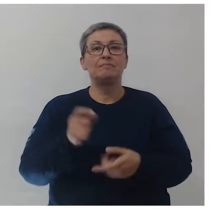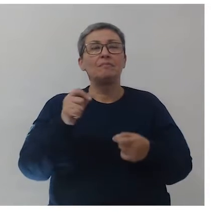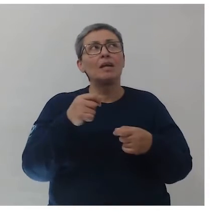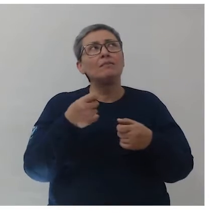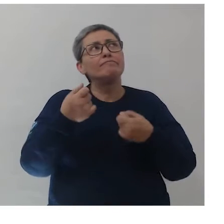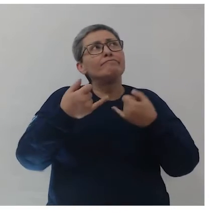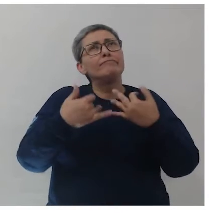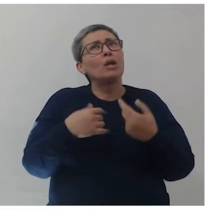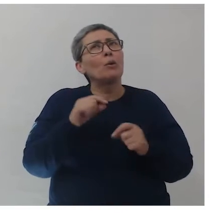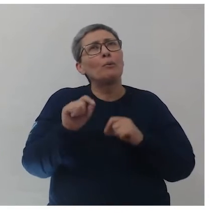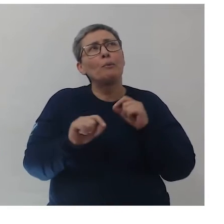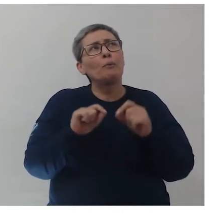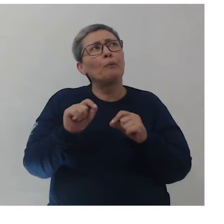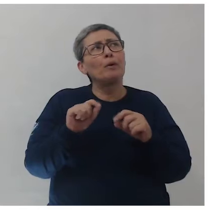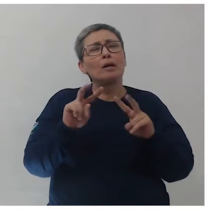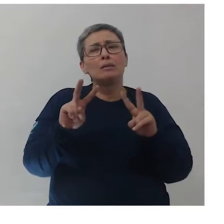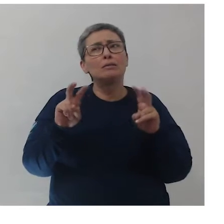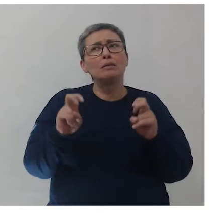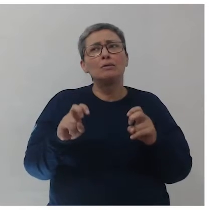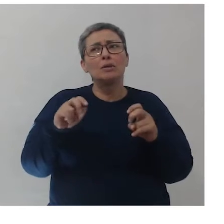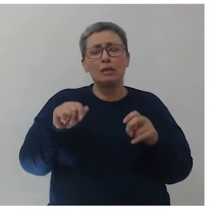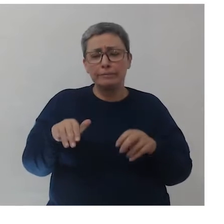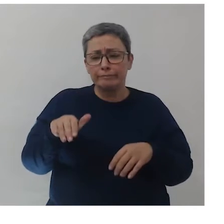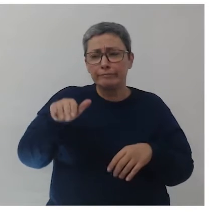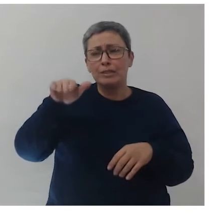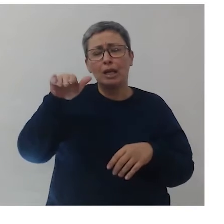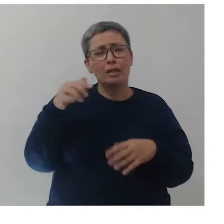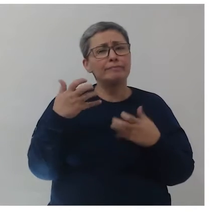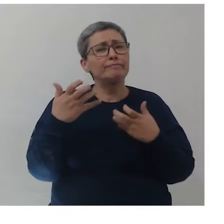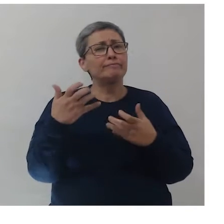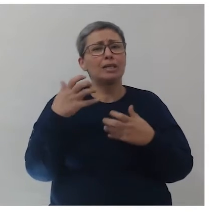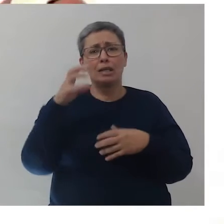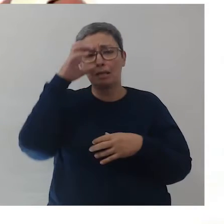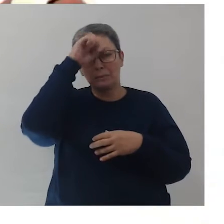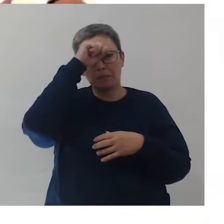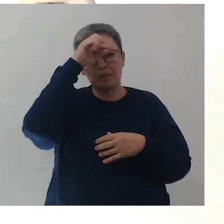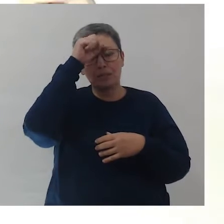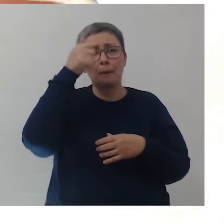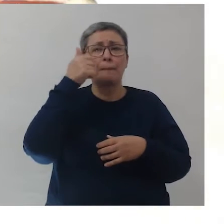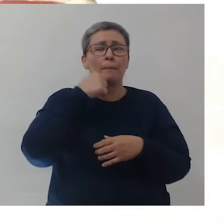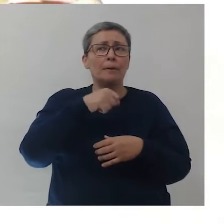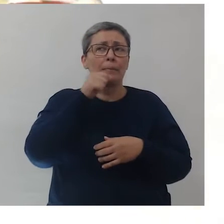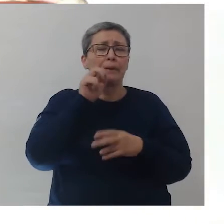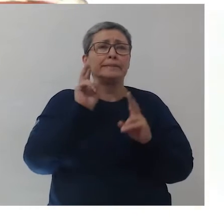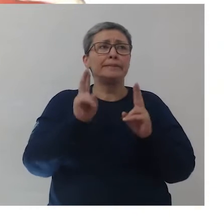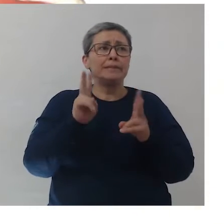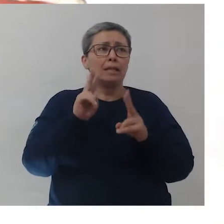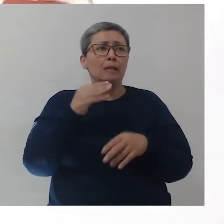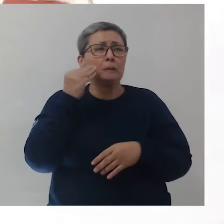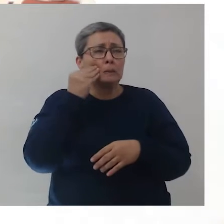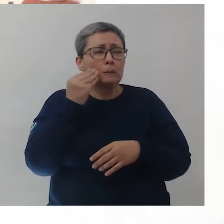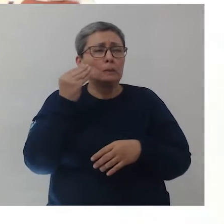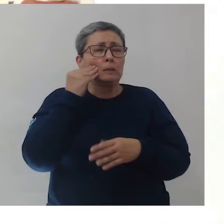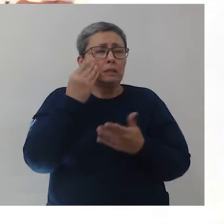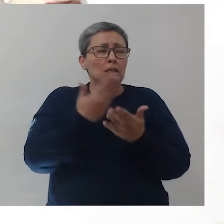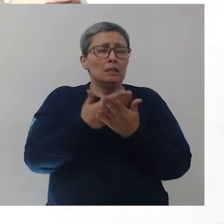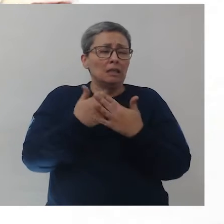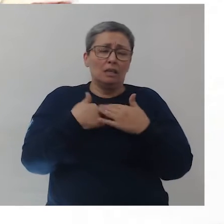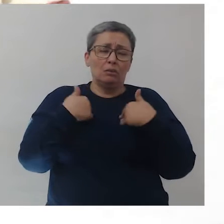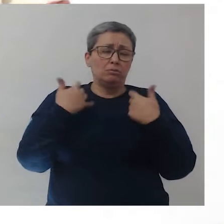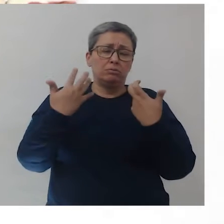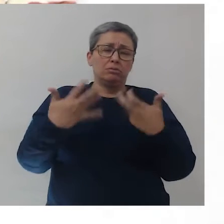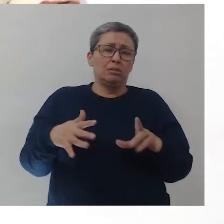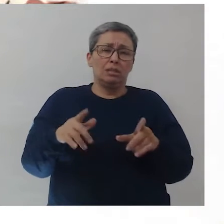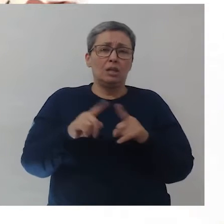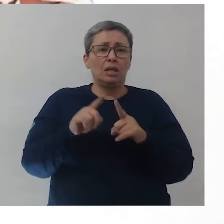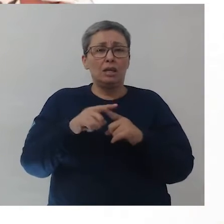Falar sobre o que? Porque eu tinha, desde criança, eu tinha muita vontade de aprender isso. Minha mãe sempre pelejou para mim estudar, eu não quis,